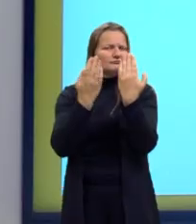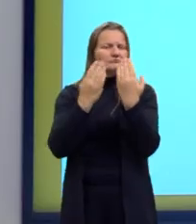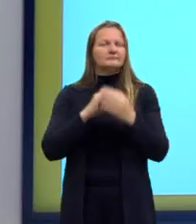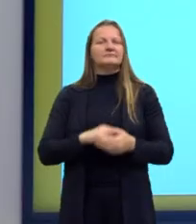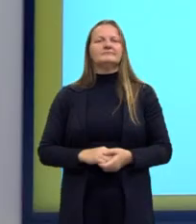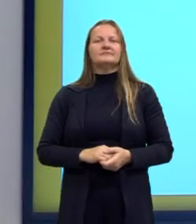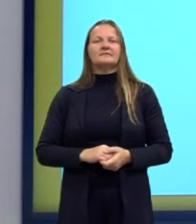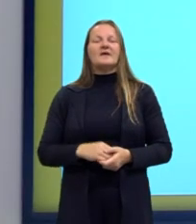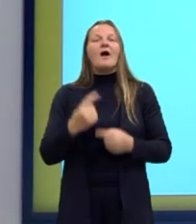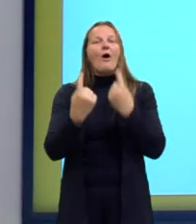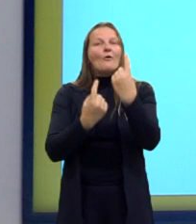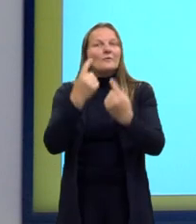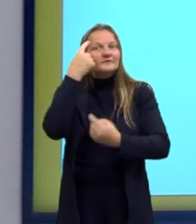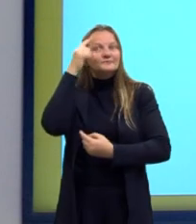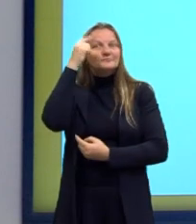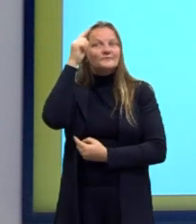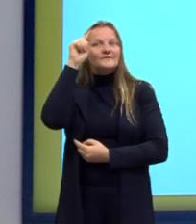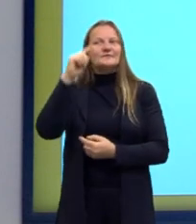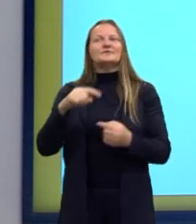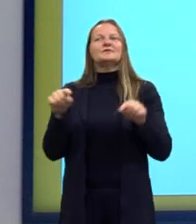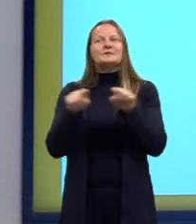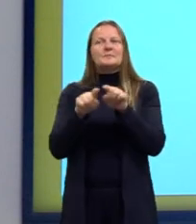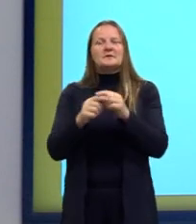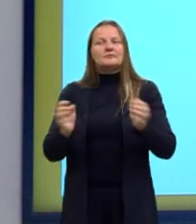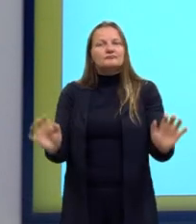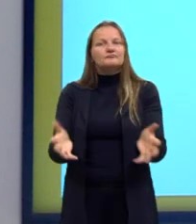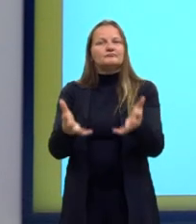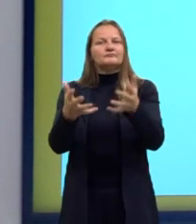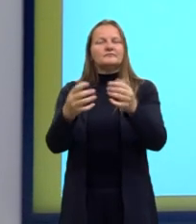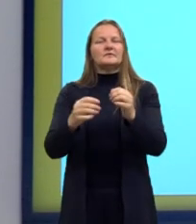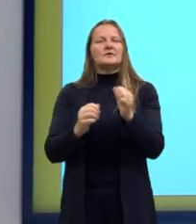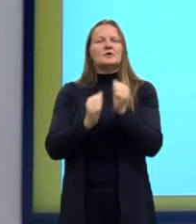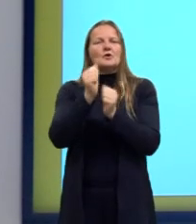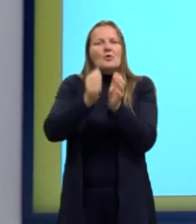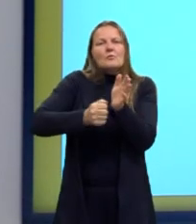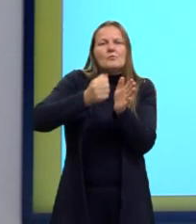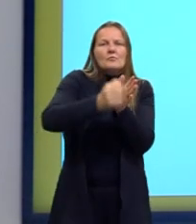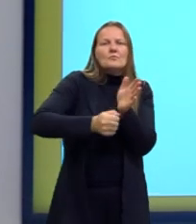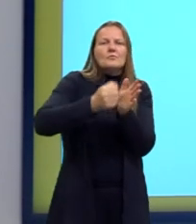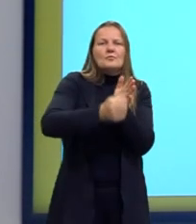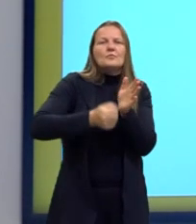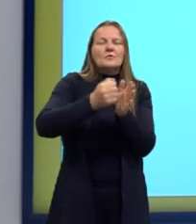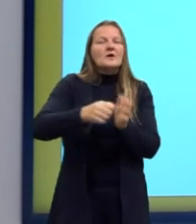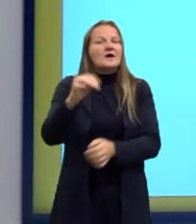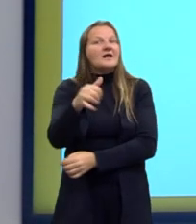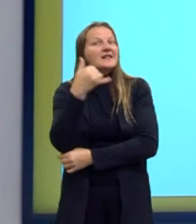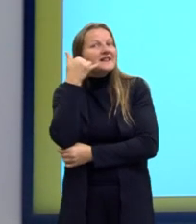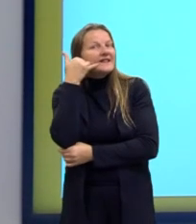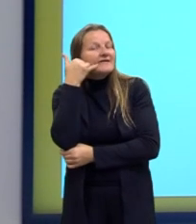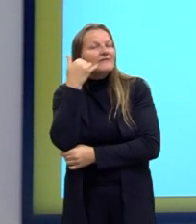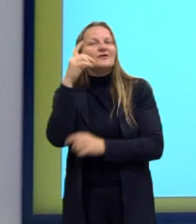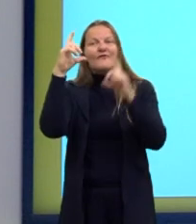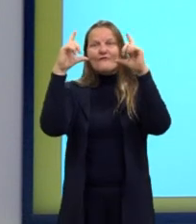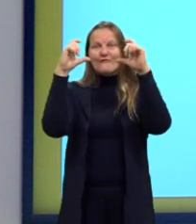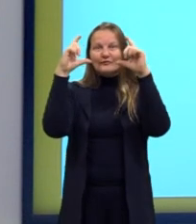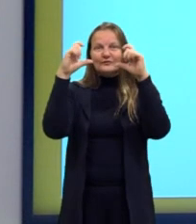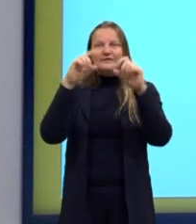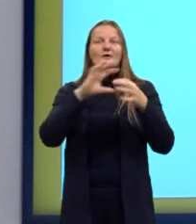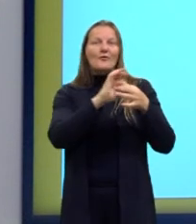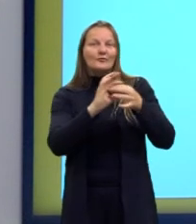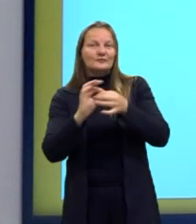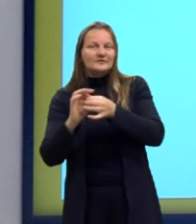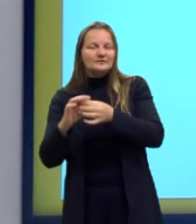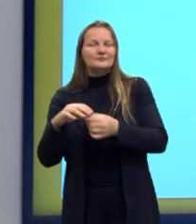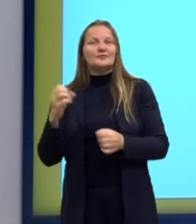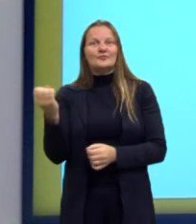Algumas invenções, então, que também impulsionaram esse momento. A locomotiva, o telefone, a fotografia. E